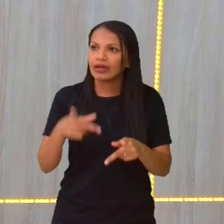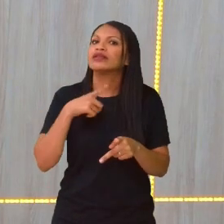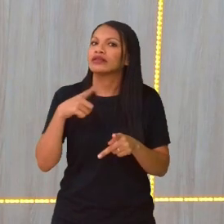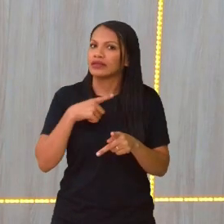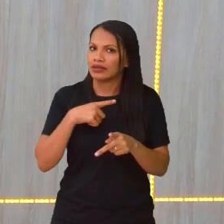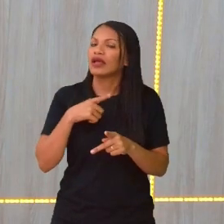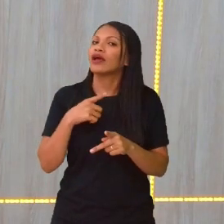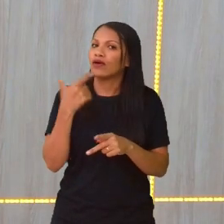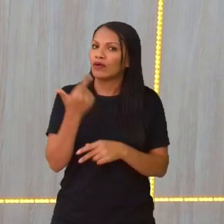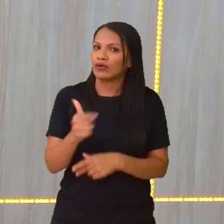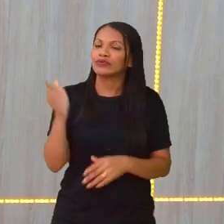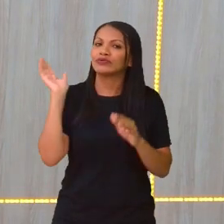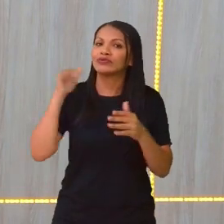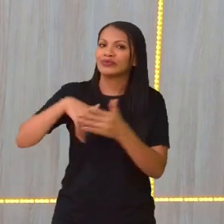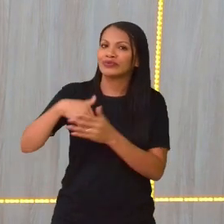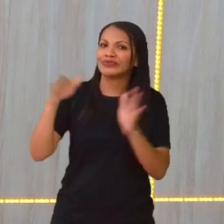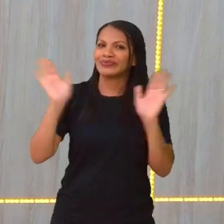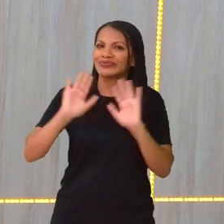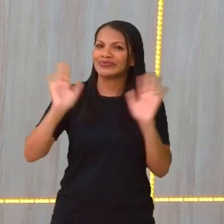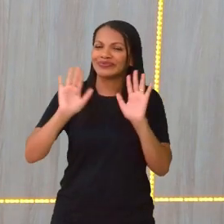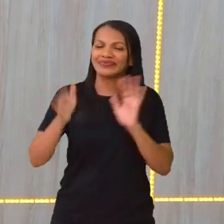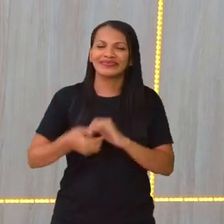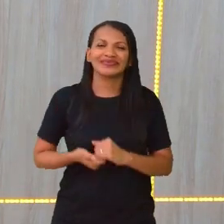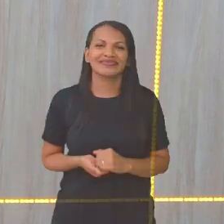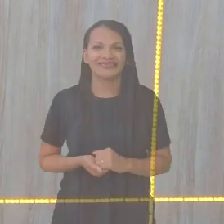jogo pra assistir. Com certeza. Um cheiro, e até a próxima.